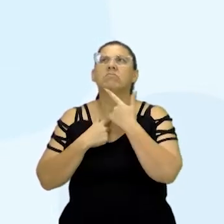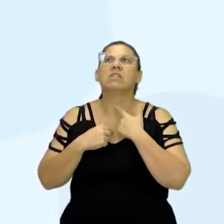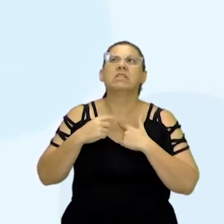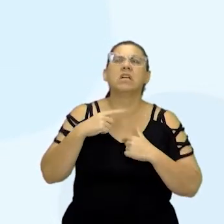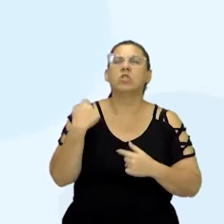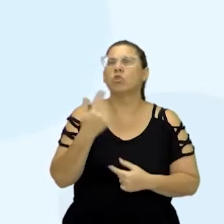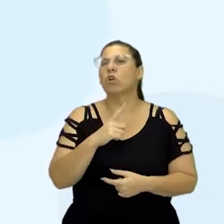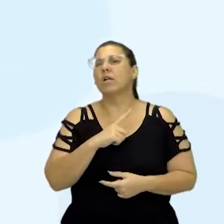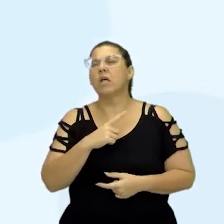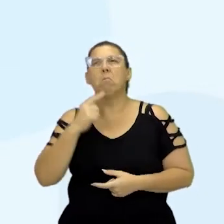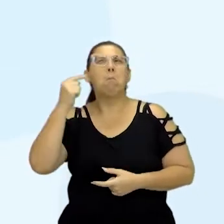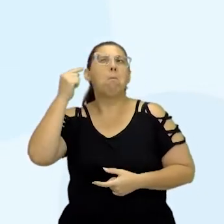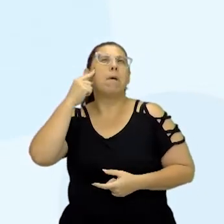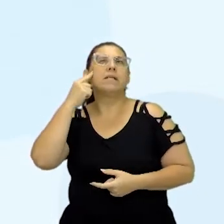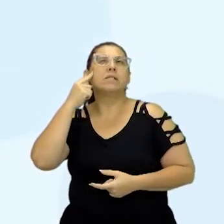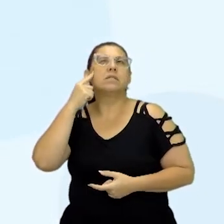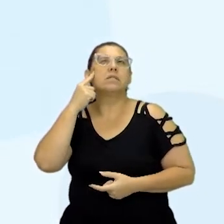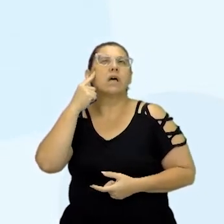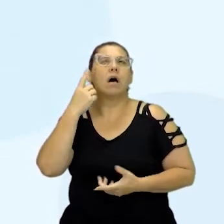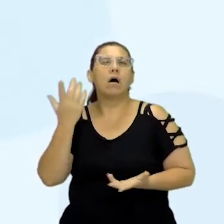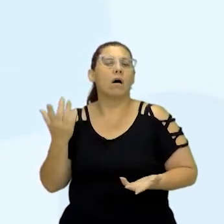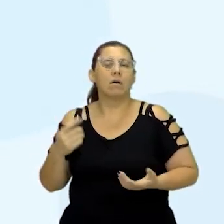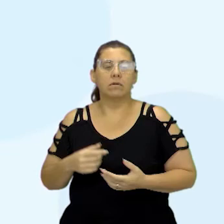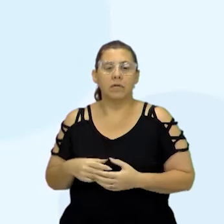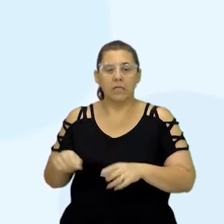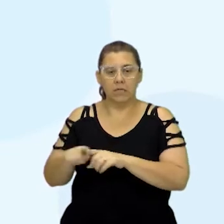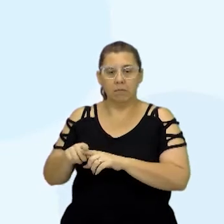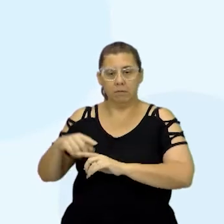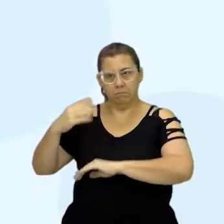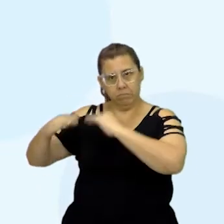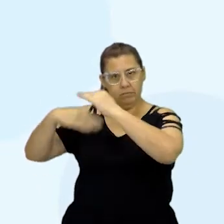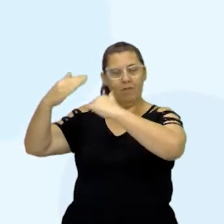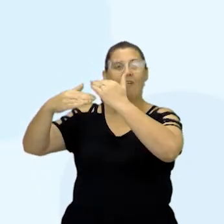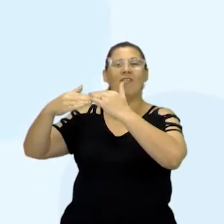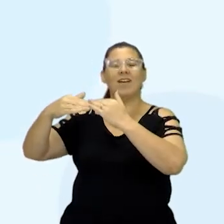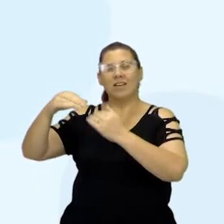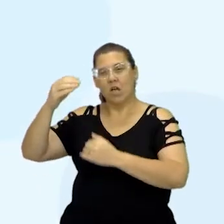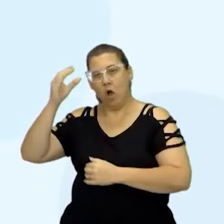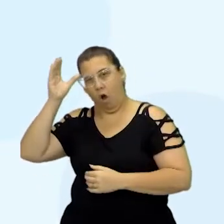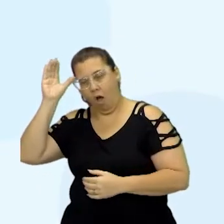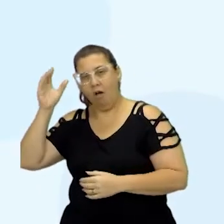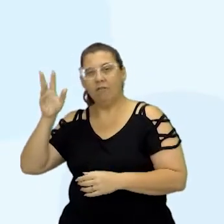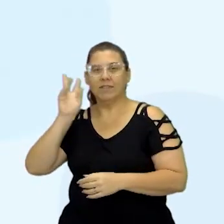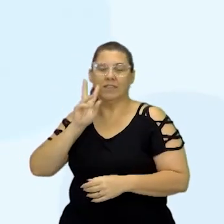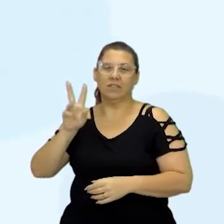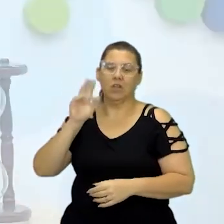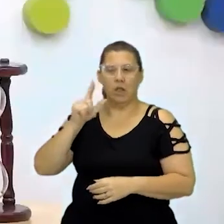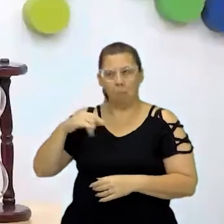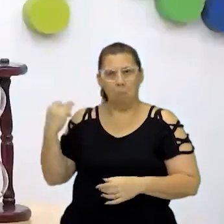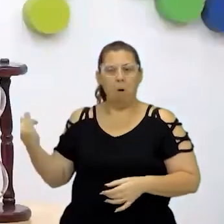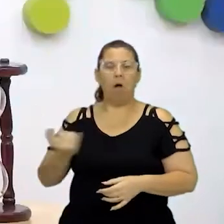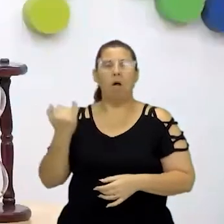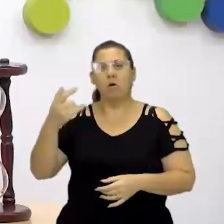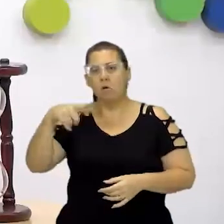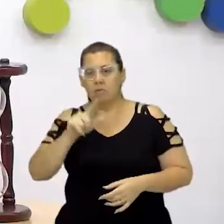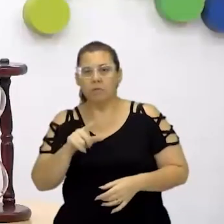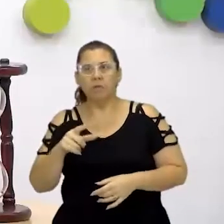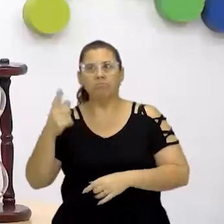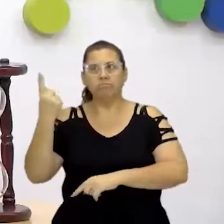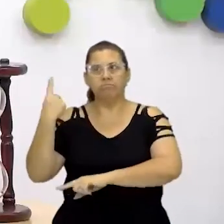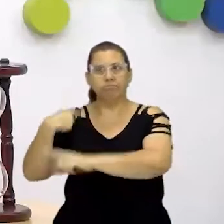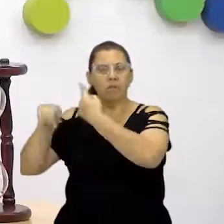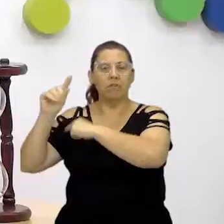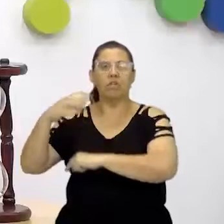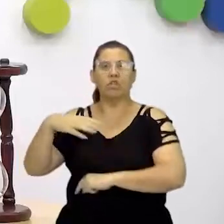leva a pensar como pensamos? E desenvolver a consciência histórica. Essa é a mais importante. Então, vocês, desenvolvendo a